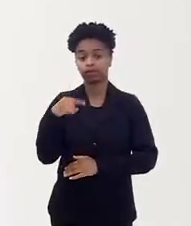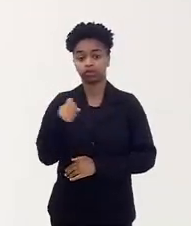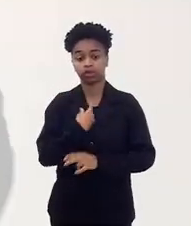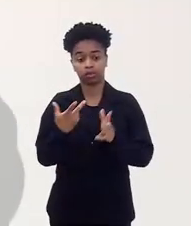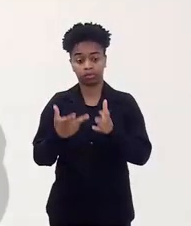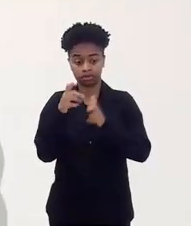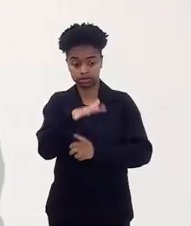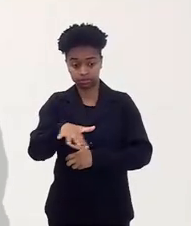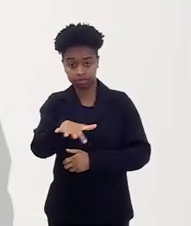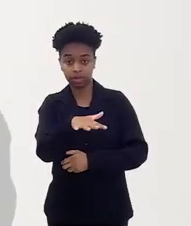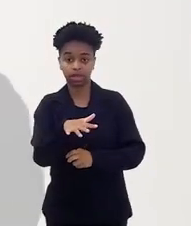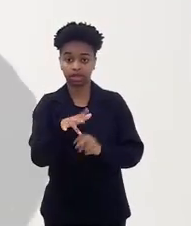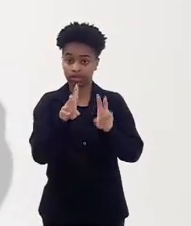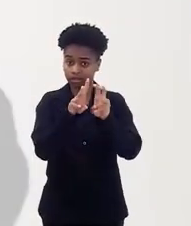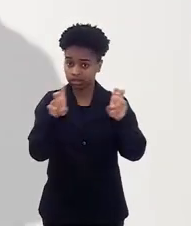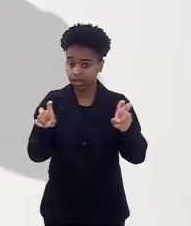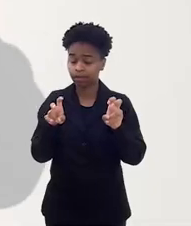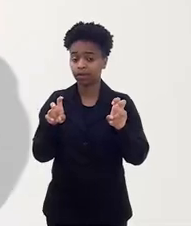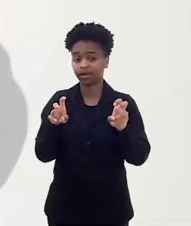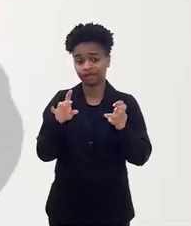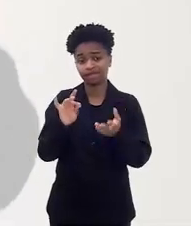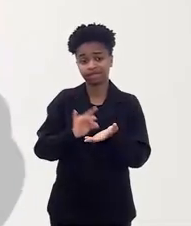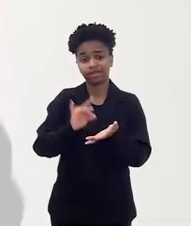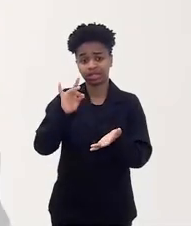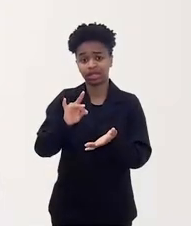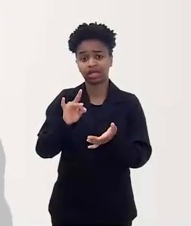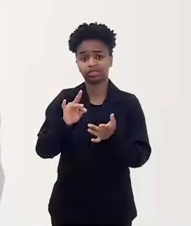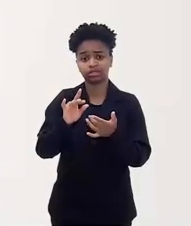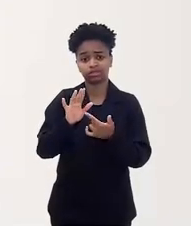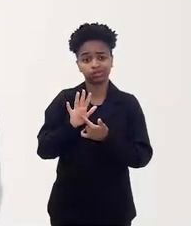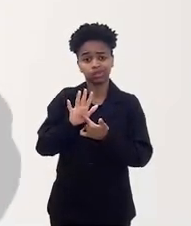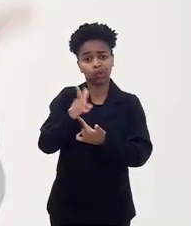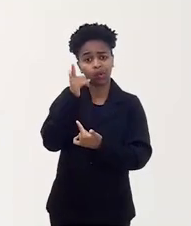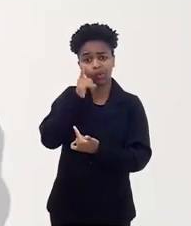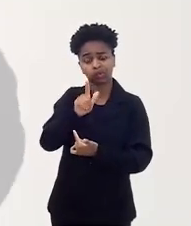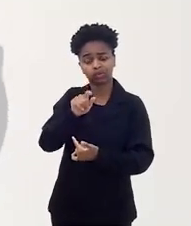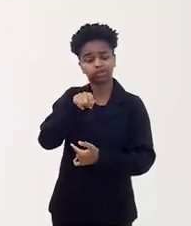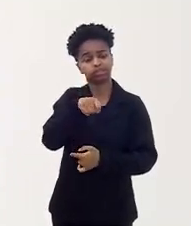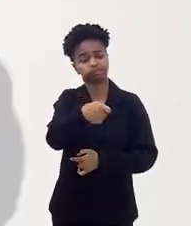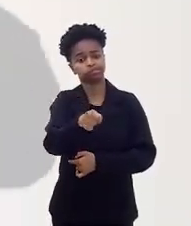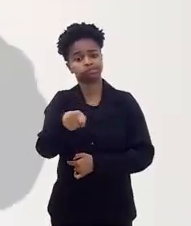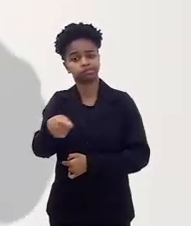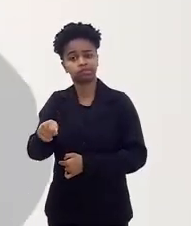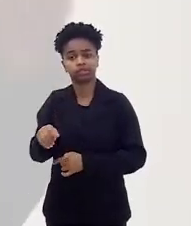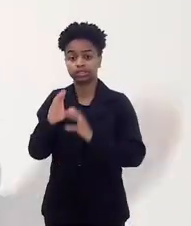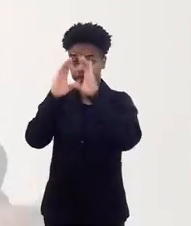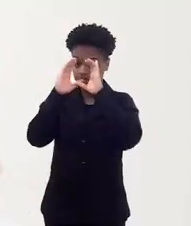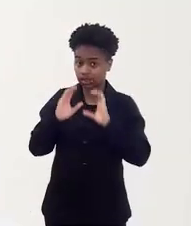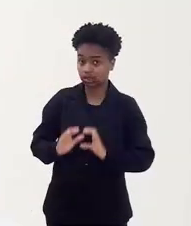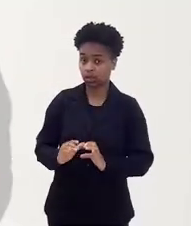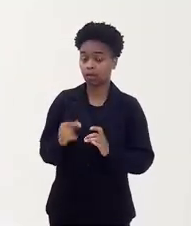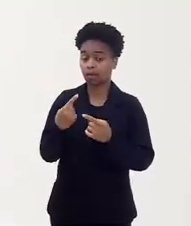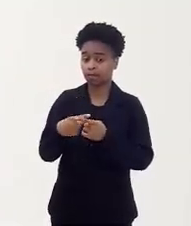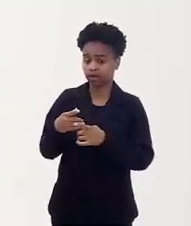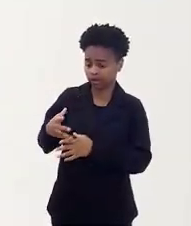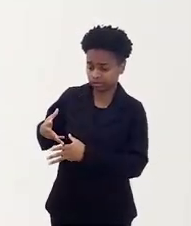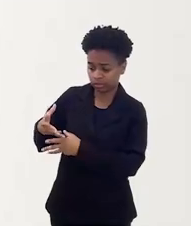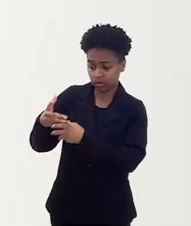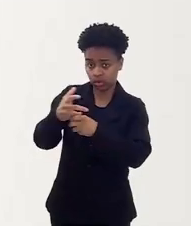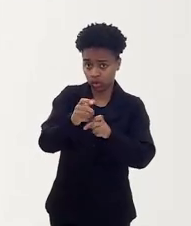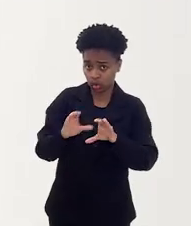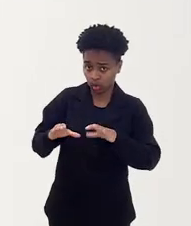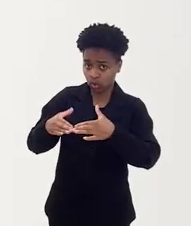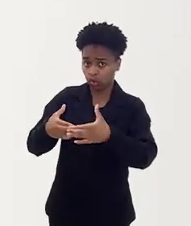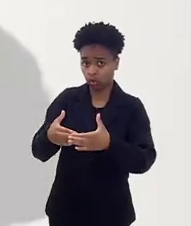situação como uma situação de efetivação da cidadania, para que as pessoas, o contingente populacional que é